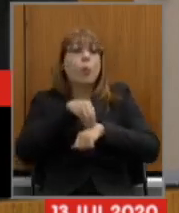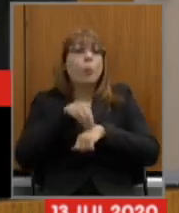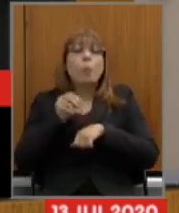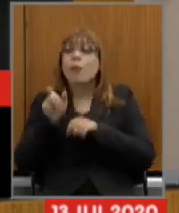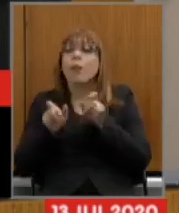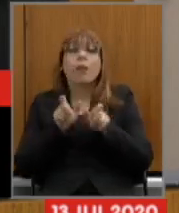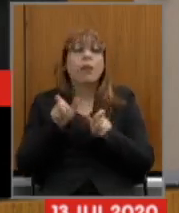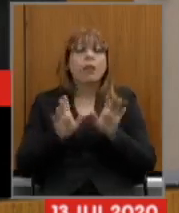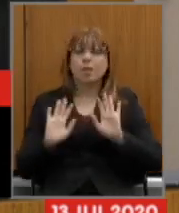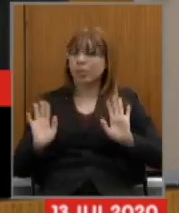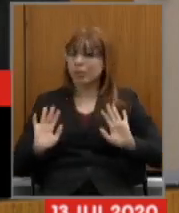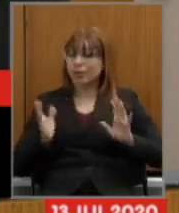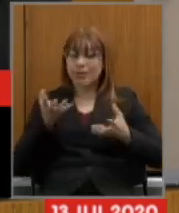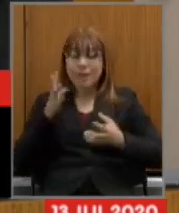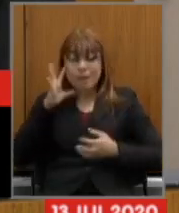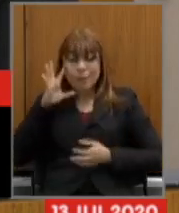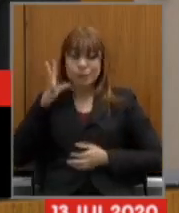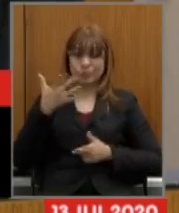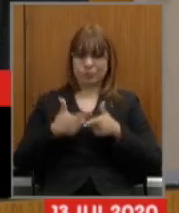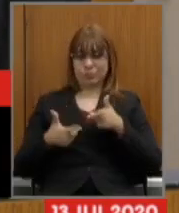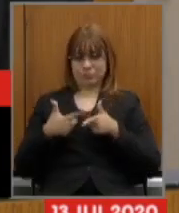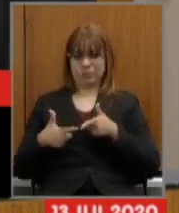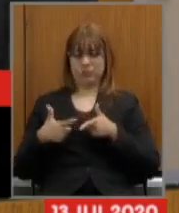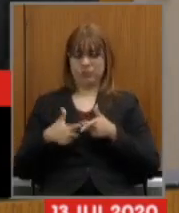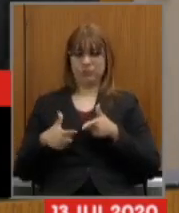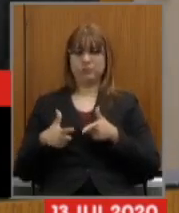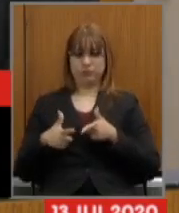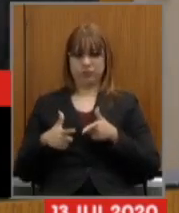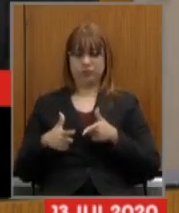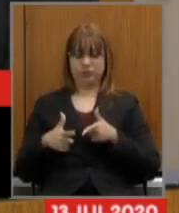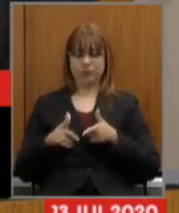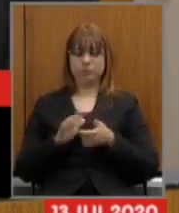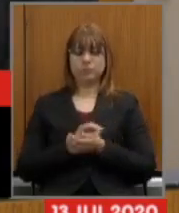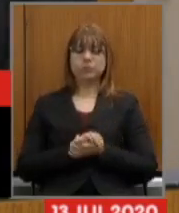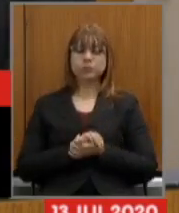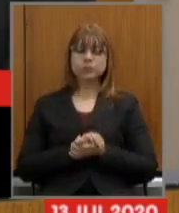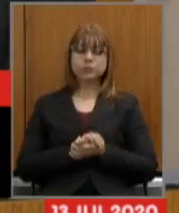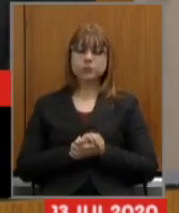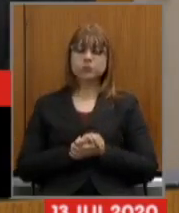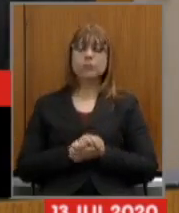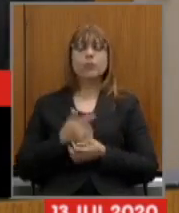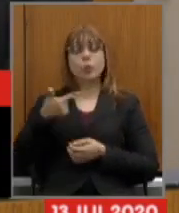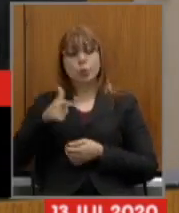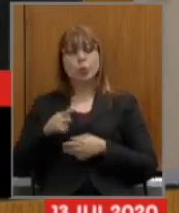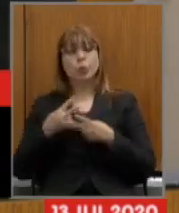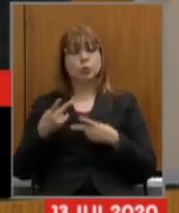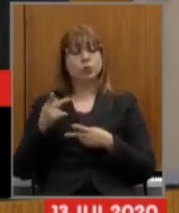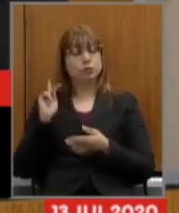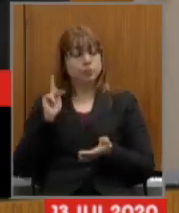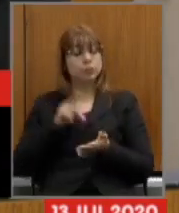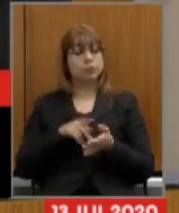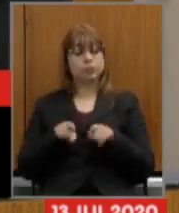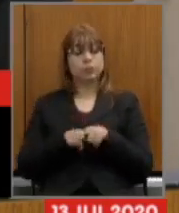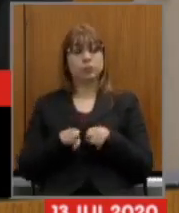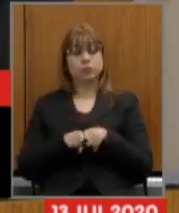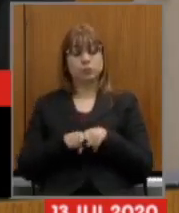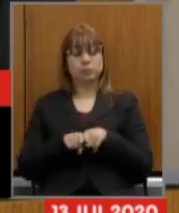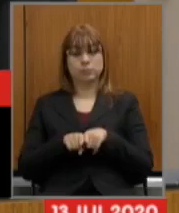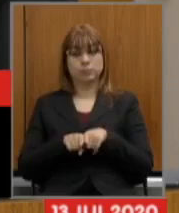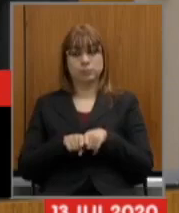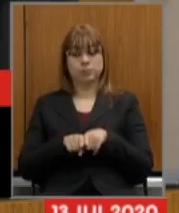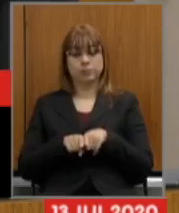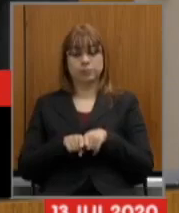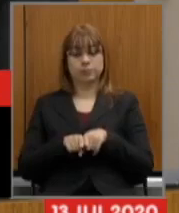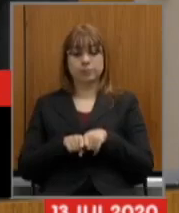de soluções esse é o outro fato outro fato temos o maior